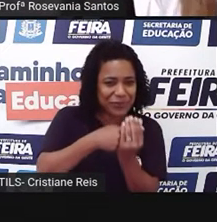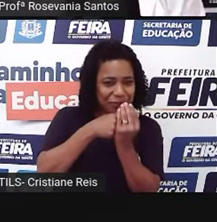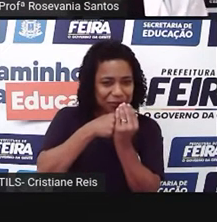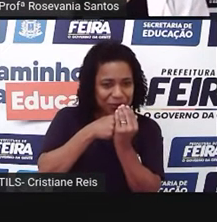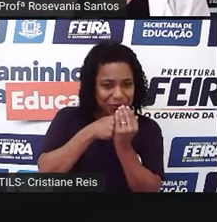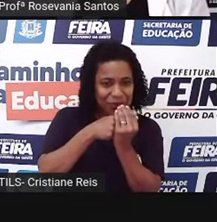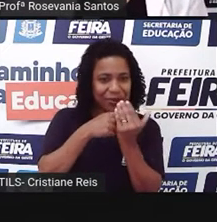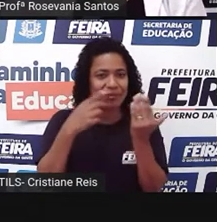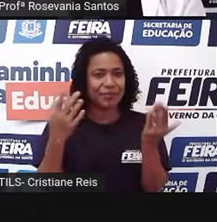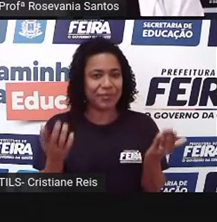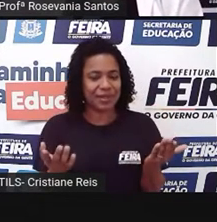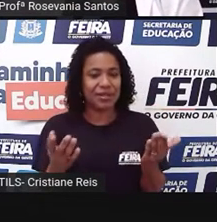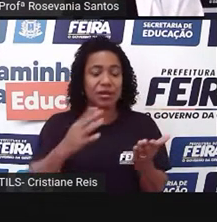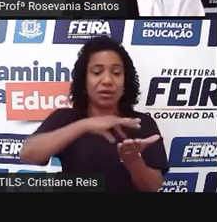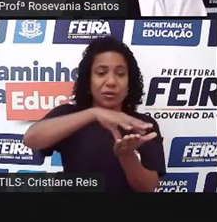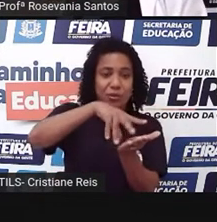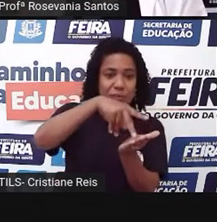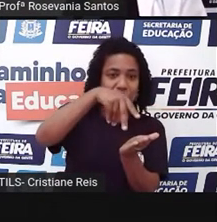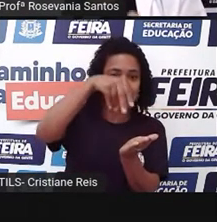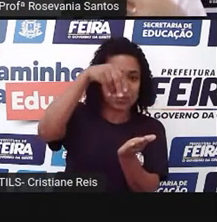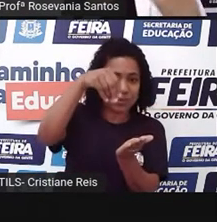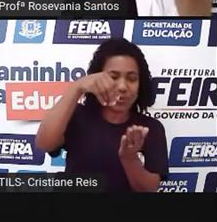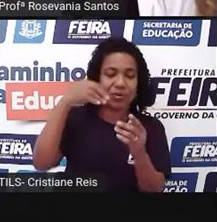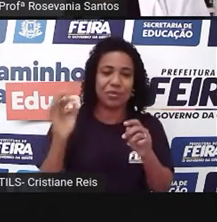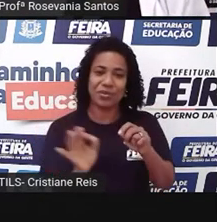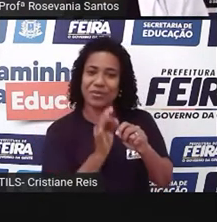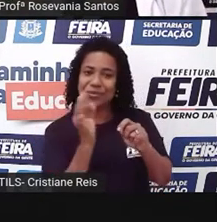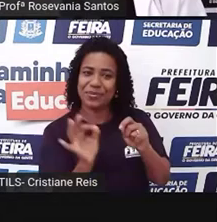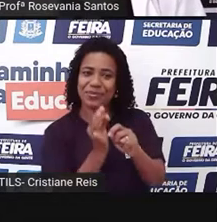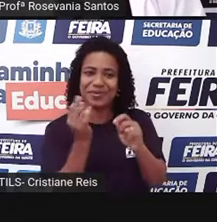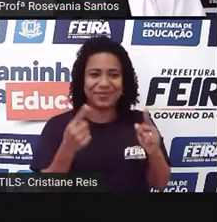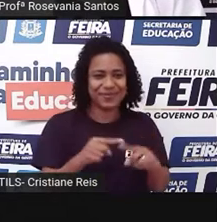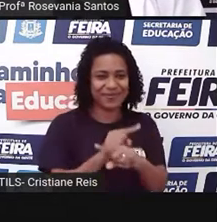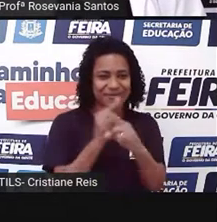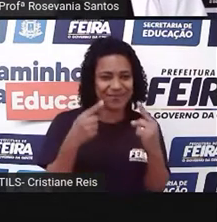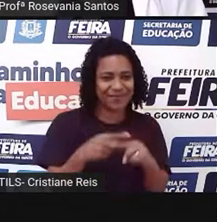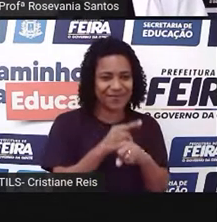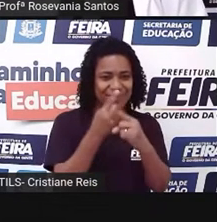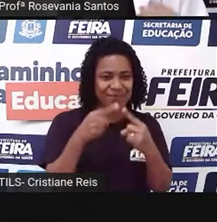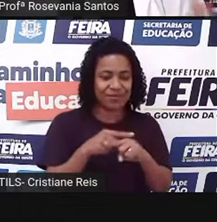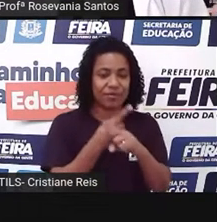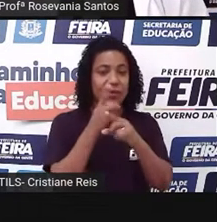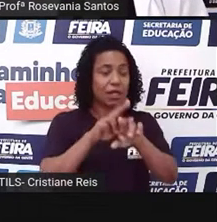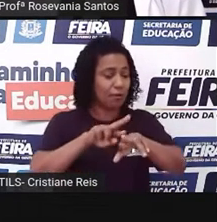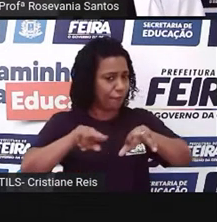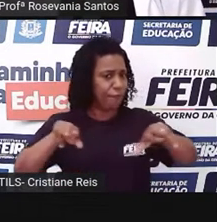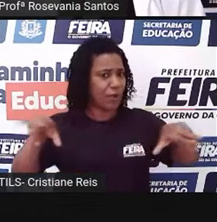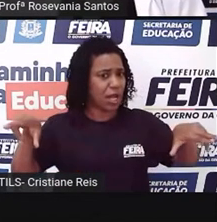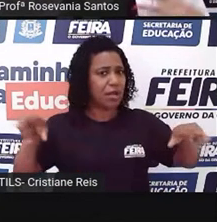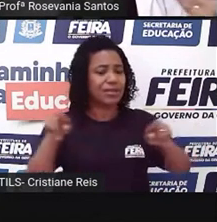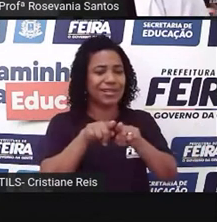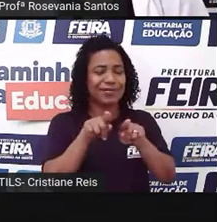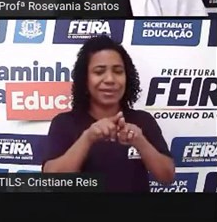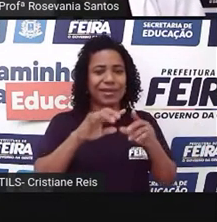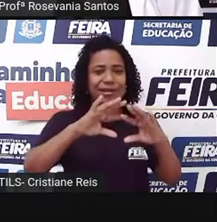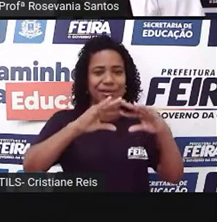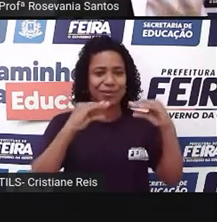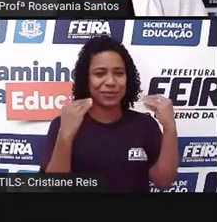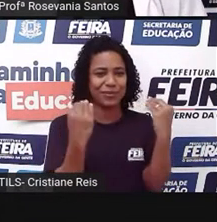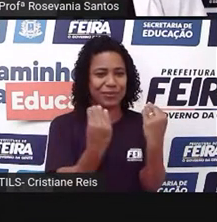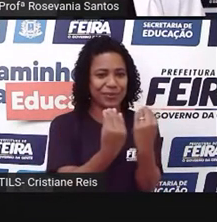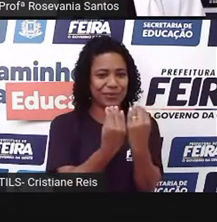vendendo um artesanato lá, feito de crochê, de bordado, né, ou até mesmo de cerâmica, pintadas,